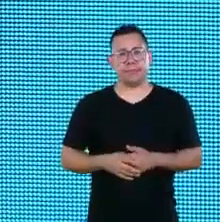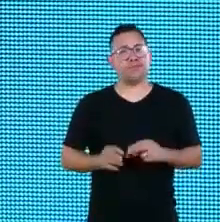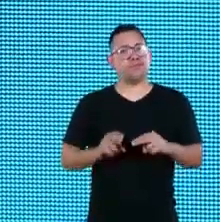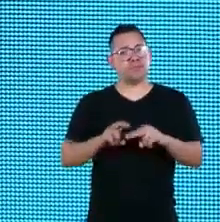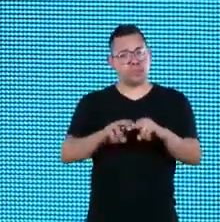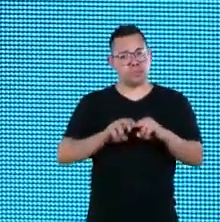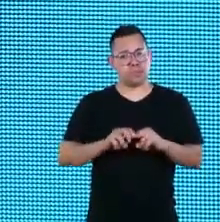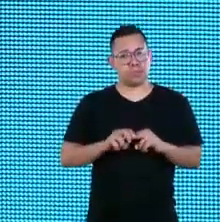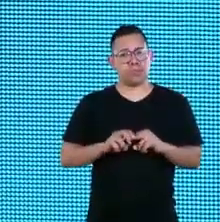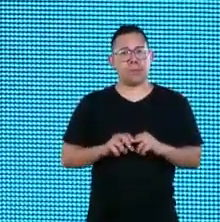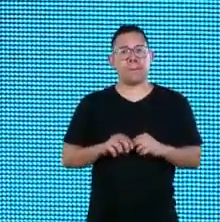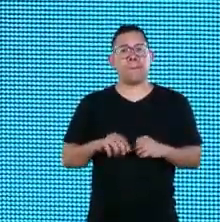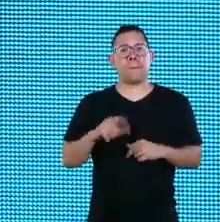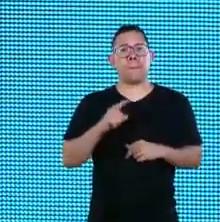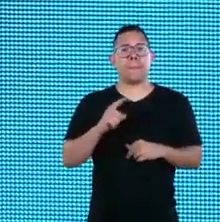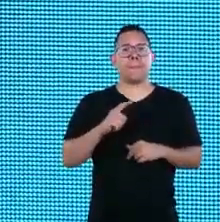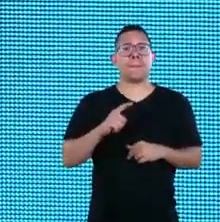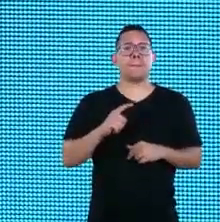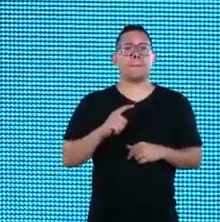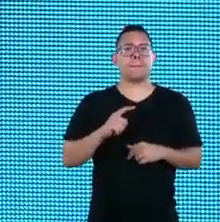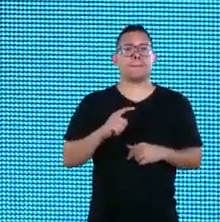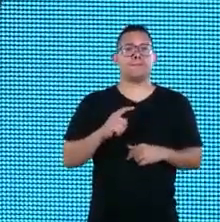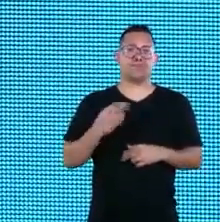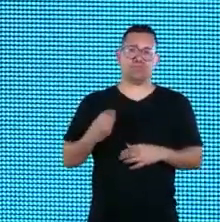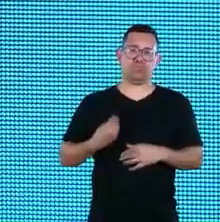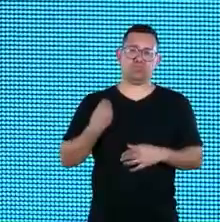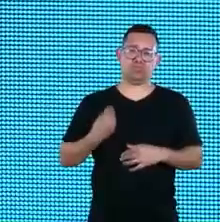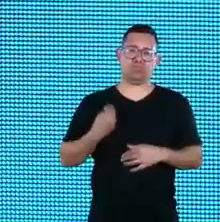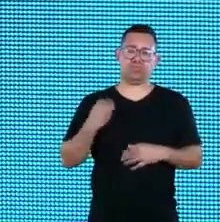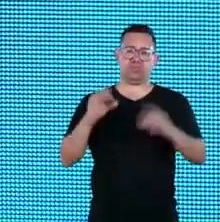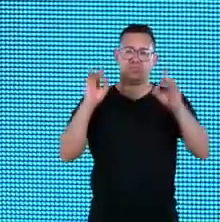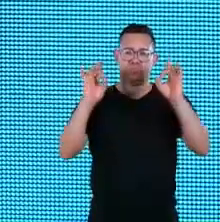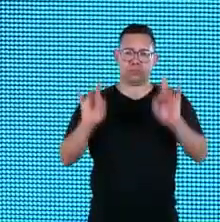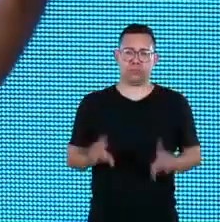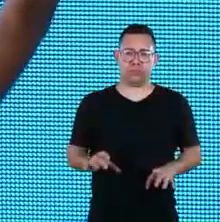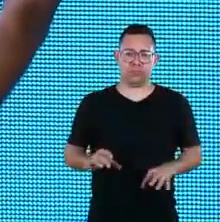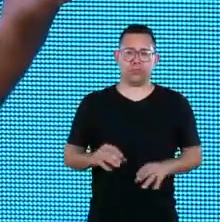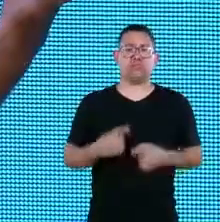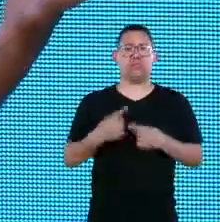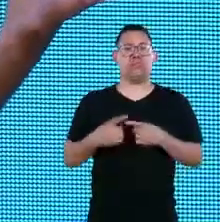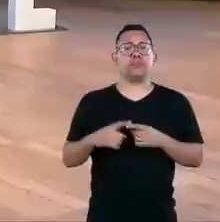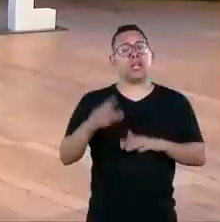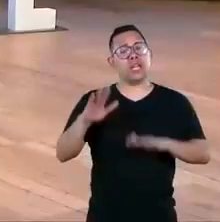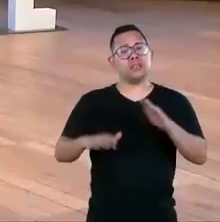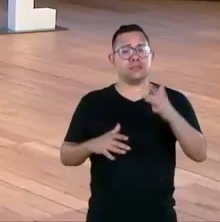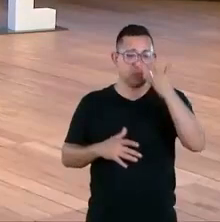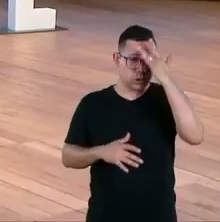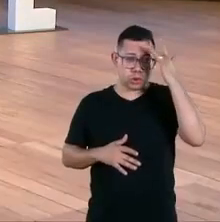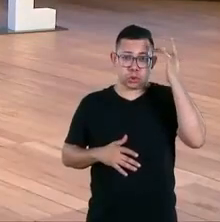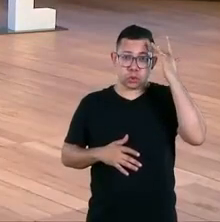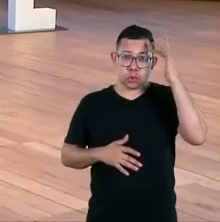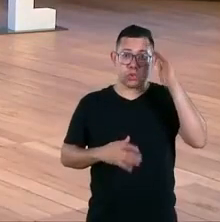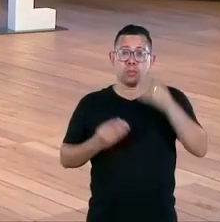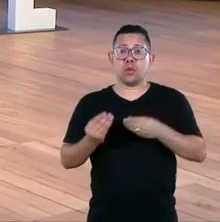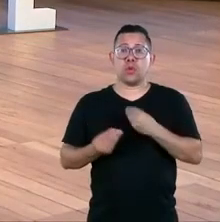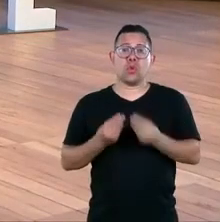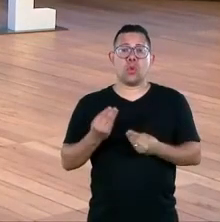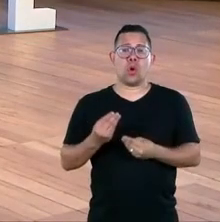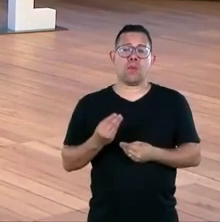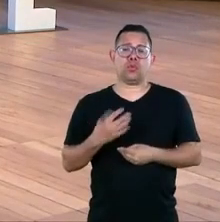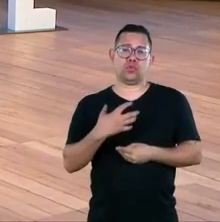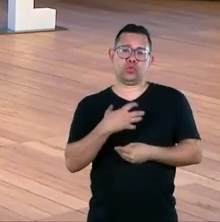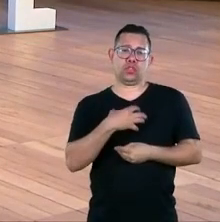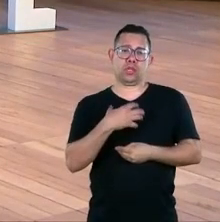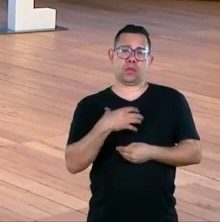traz essa a luz para quem talvez não visse não soubesse como agir com relação a fome né com